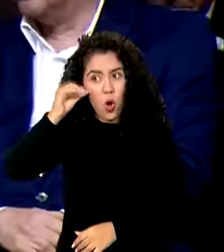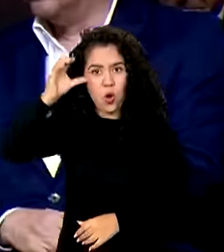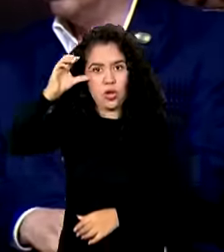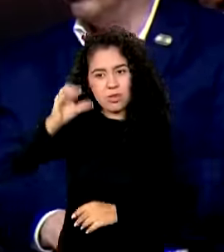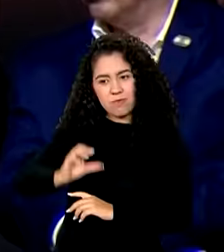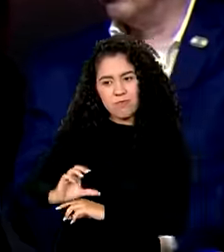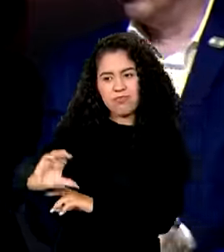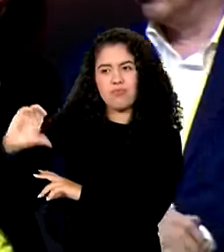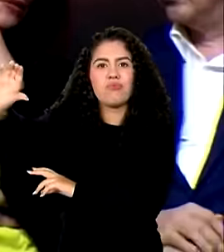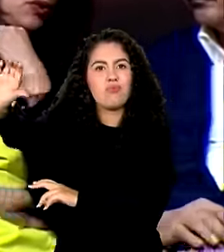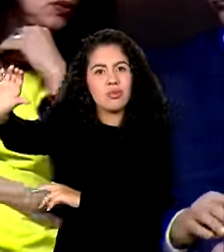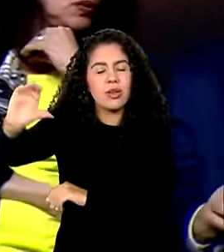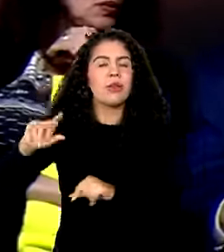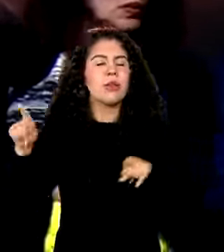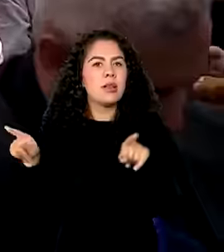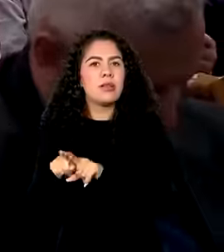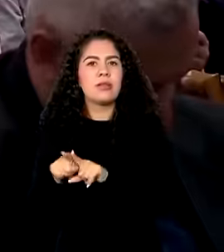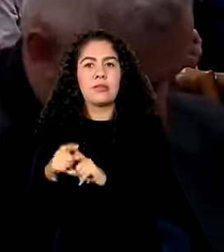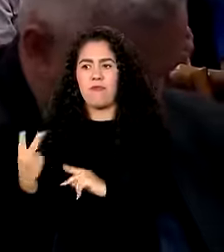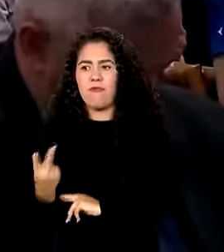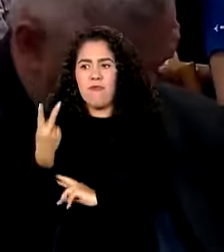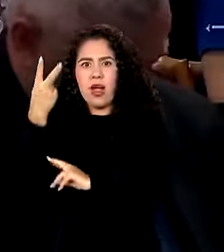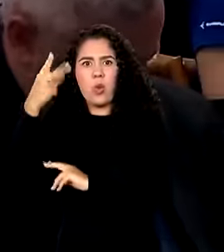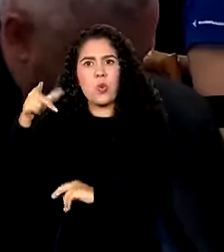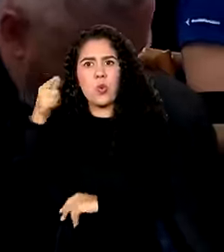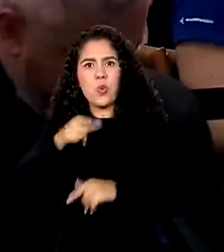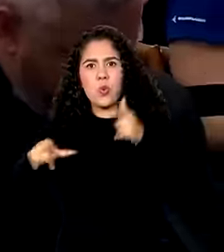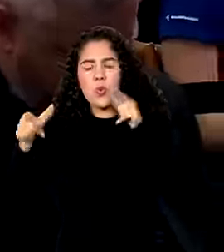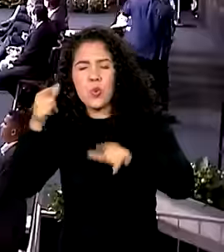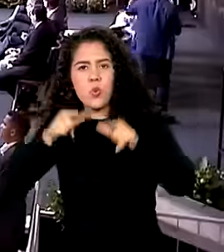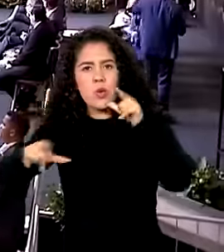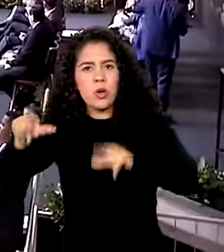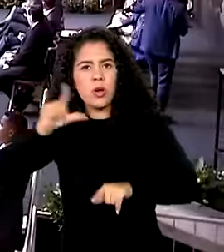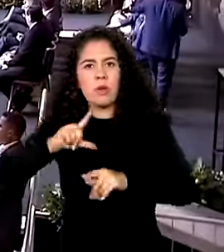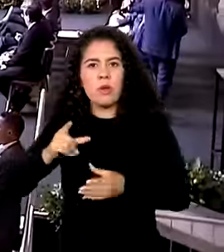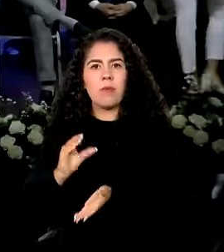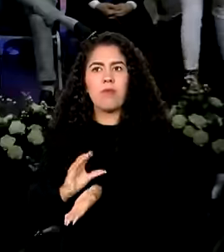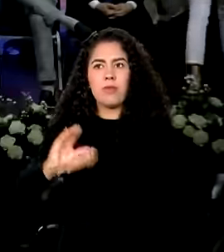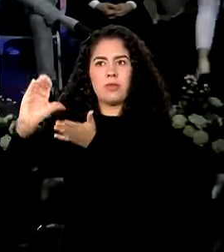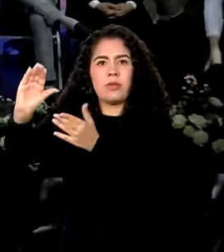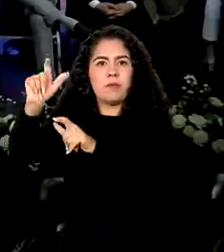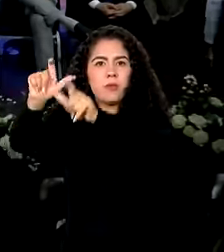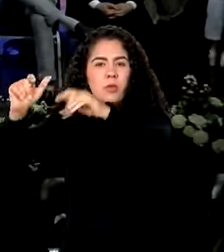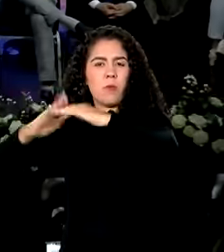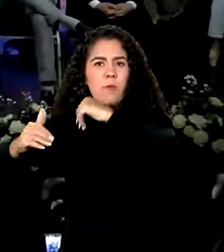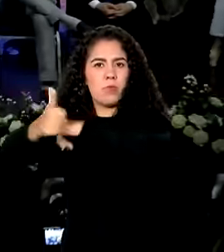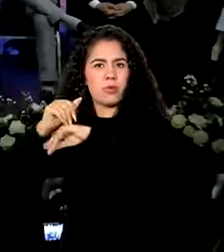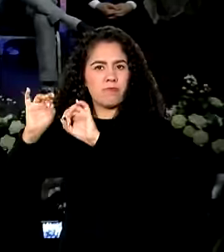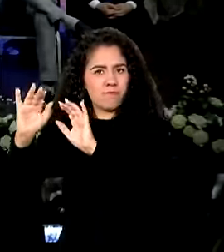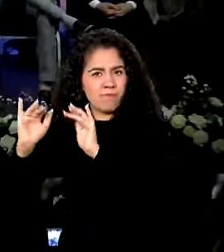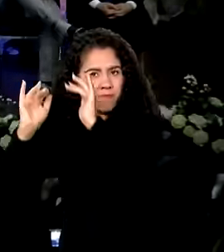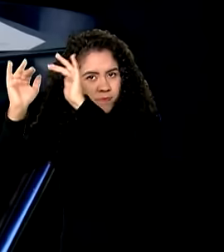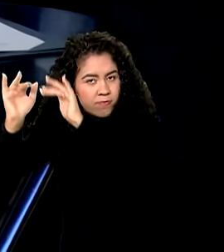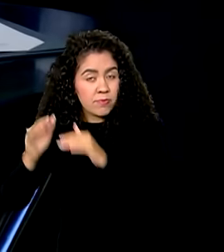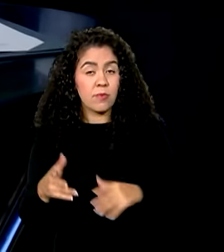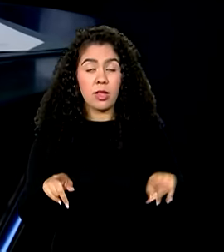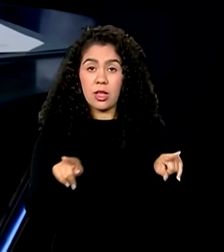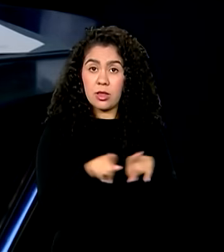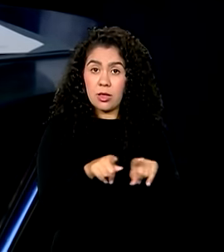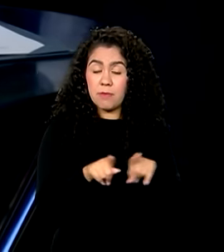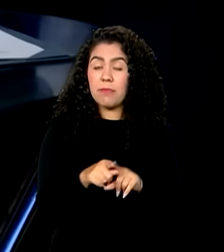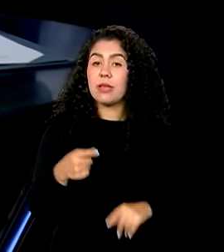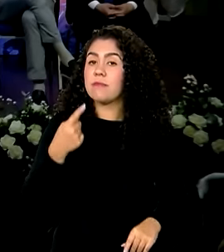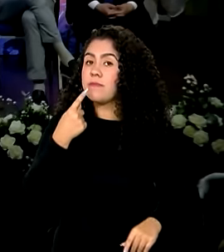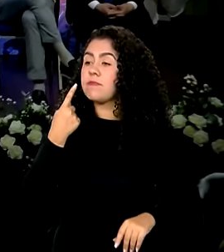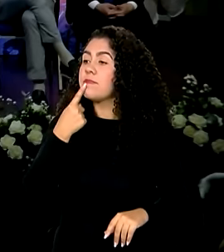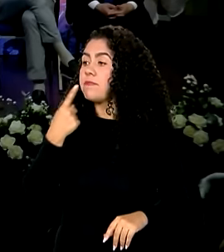a gente está exportando coisa de muito valor agregado com gente muito especializada. Também nesta sexta-feira, em São José